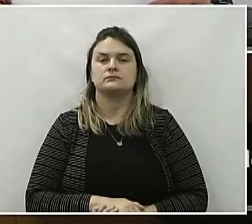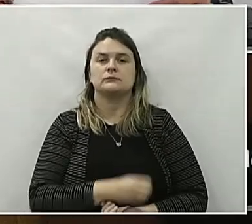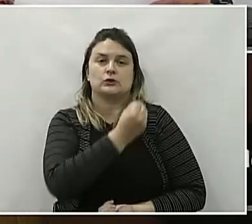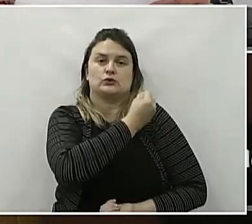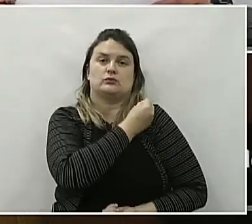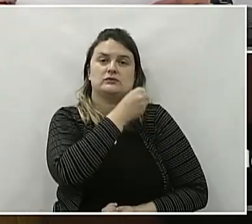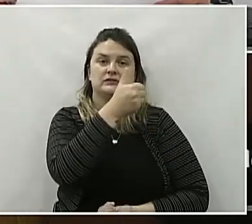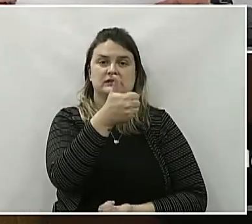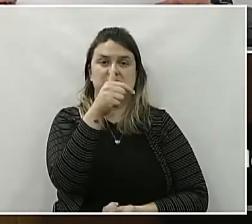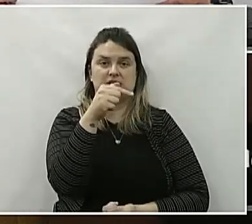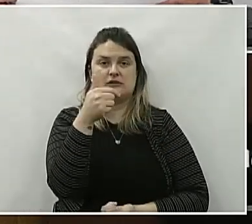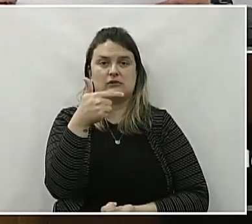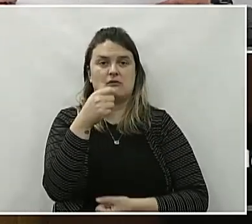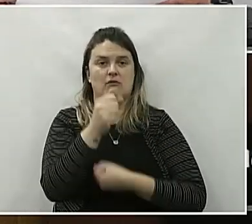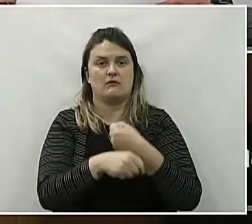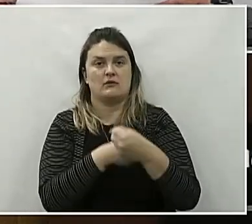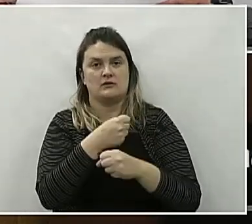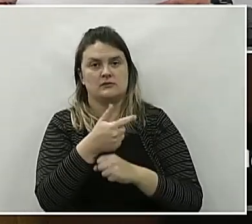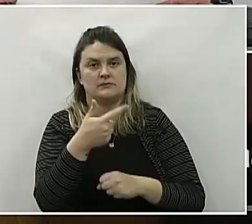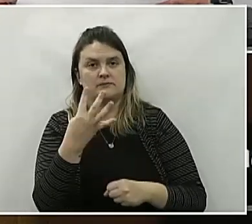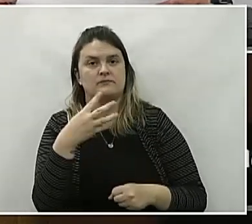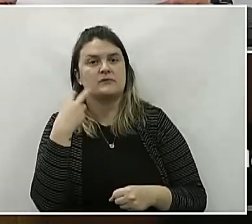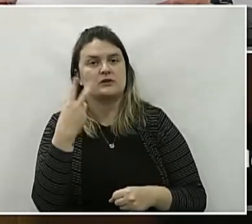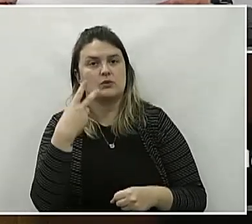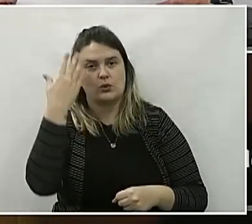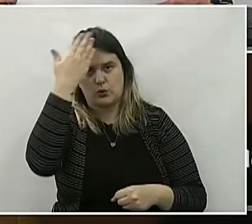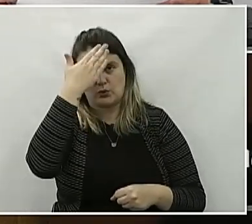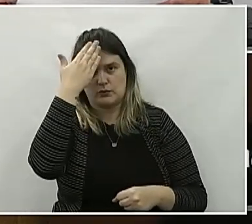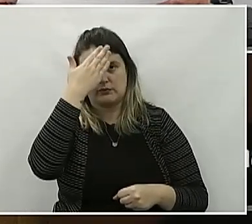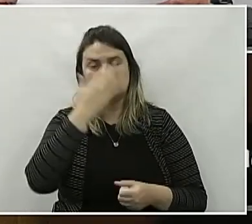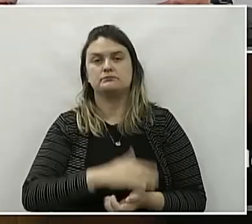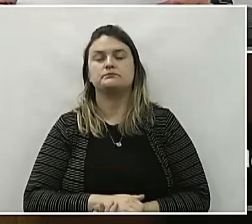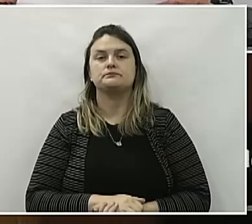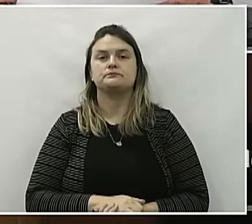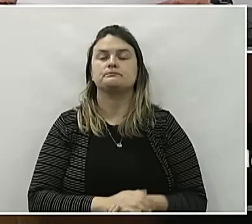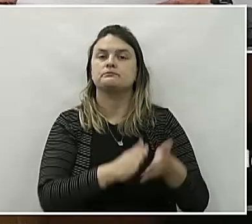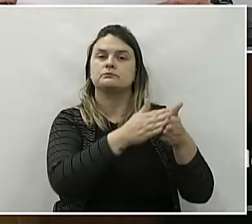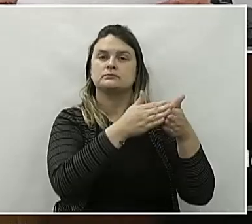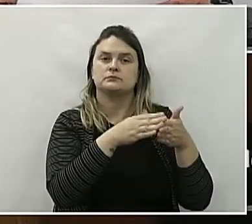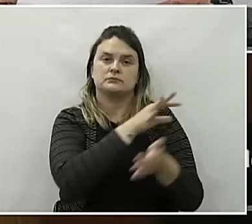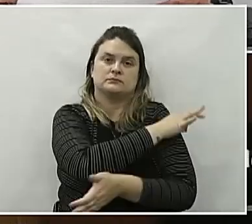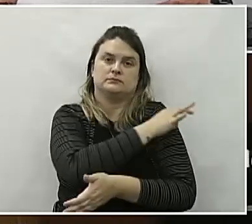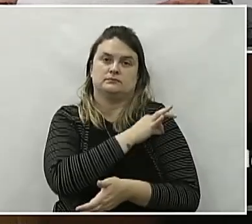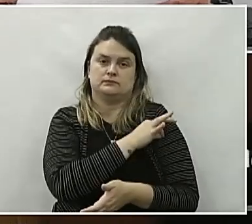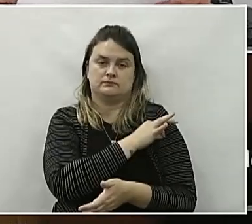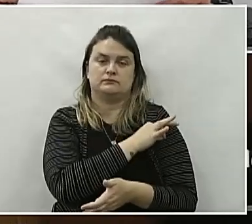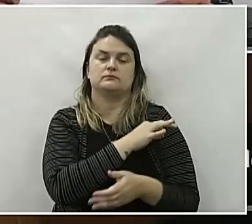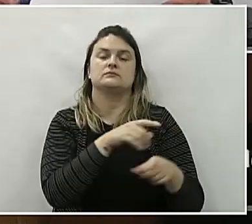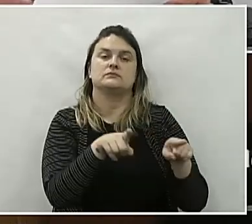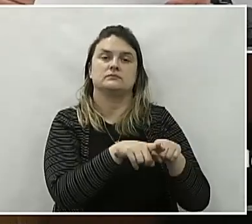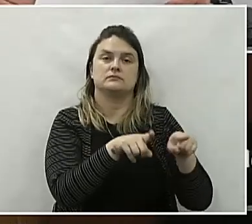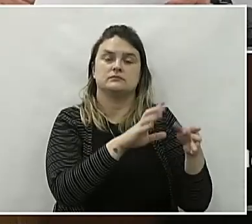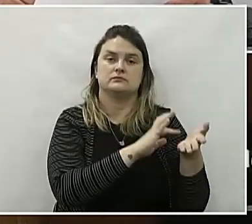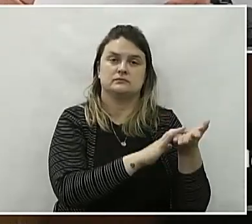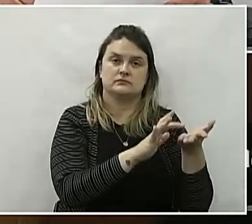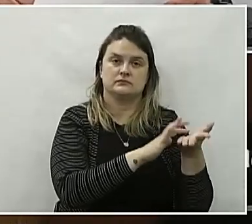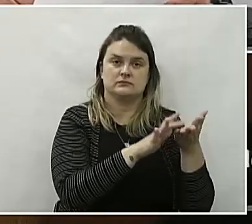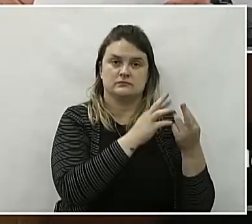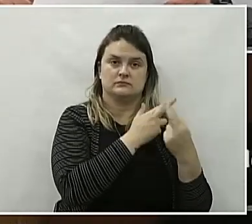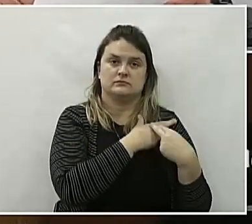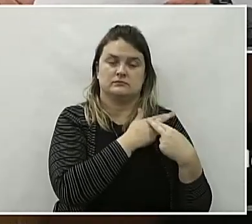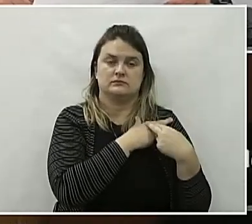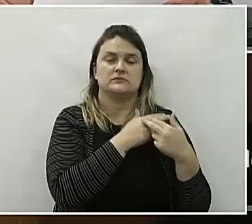Número 172 de 2024 do vereador Cordobão Frederico de Melo Neto. Ao senhor prefeito municipal, por meio da secretaria competente,